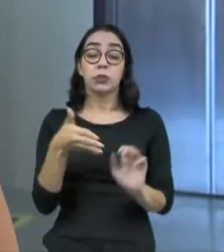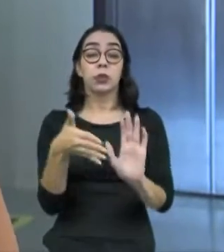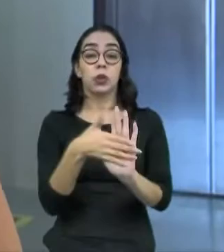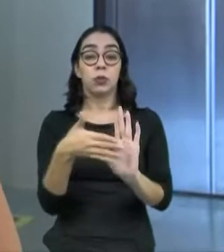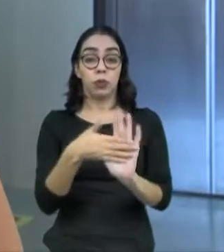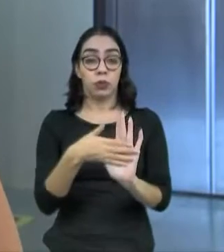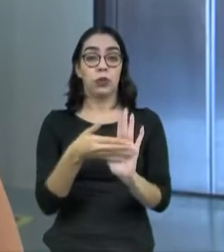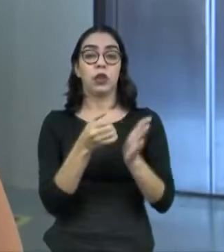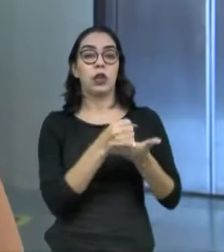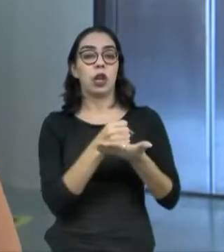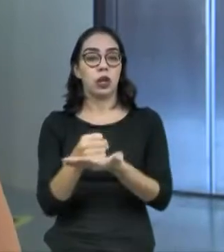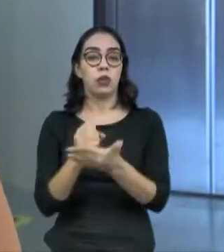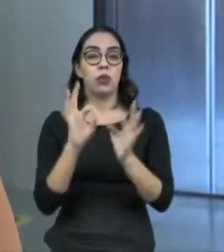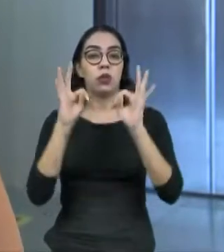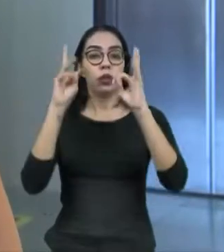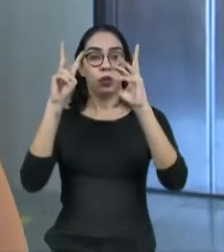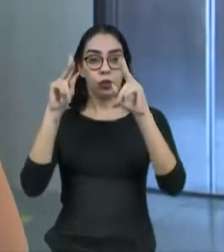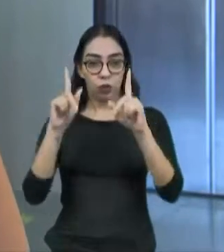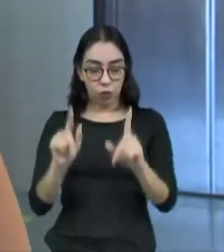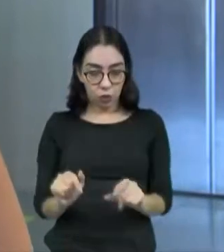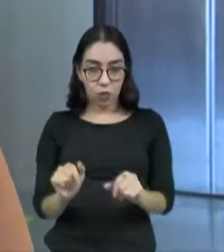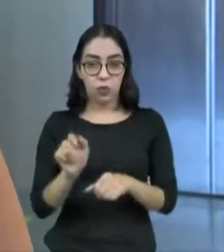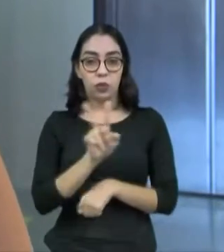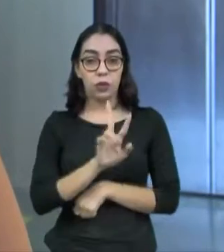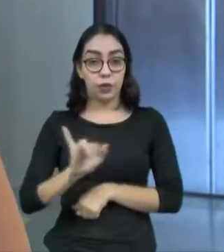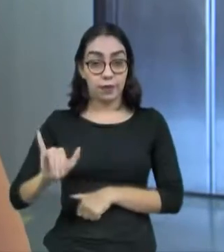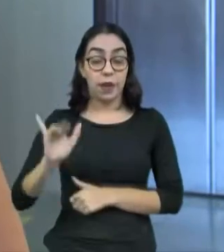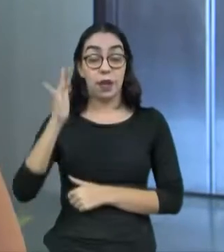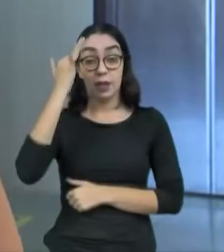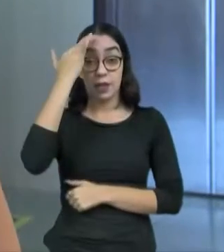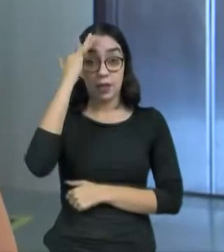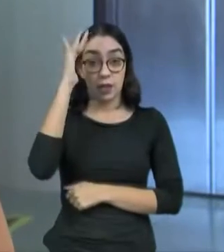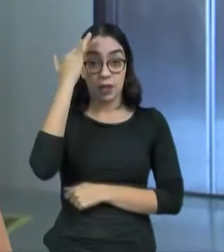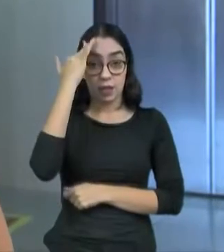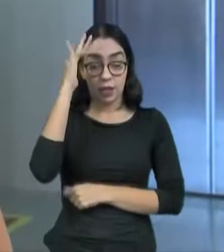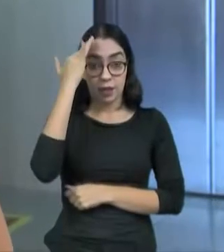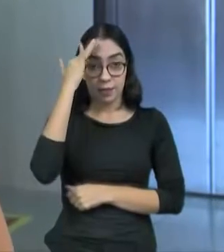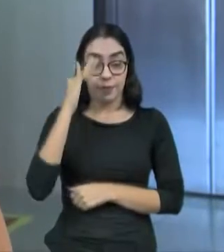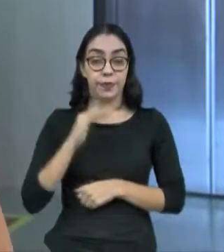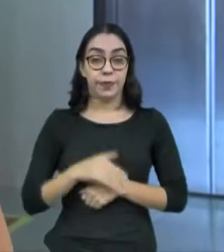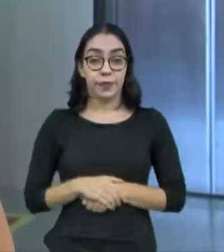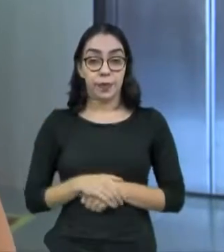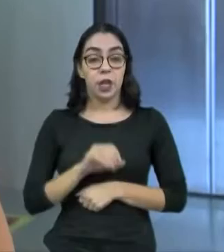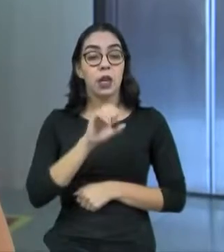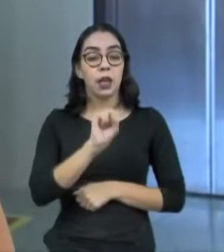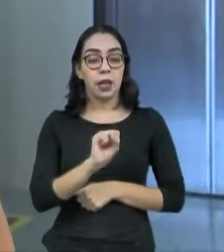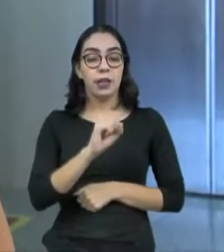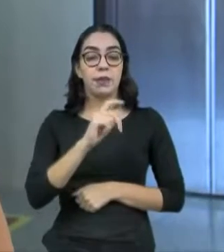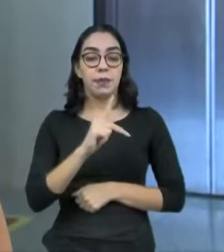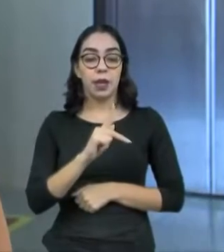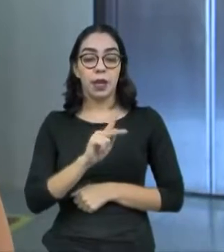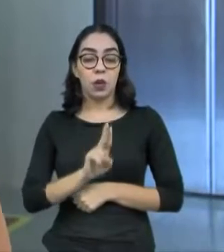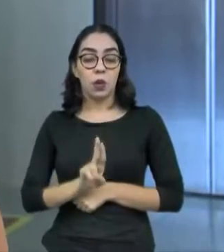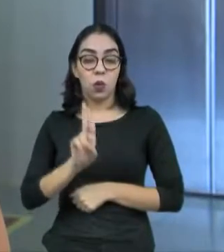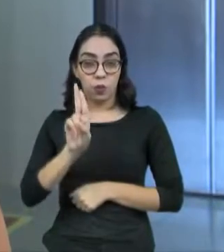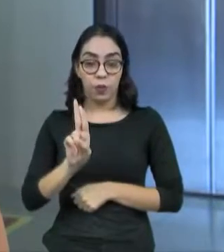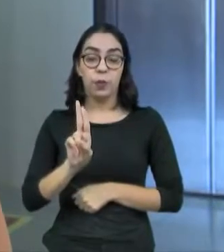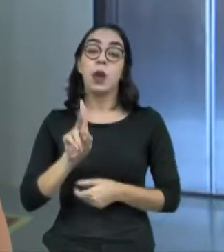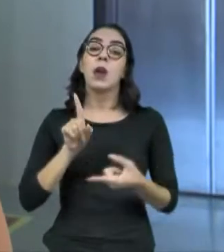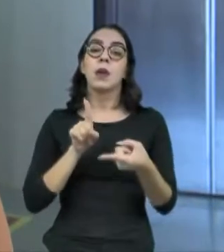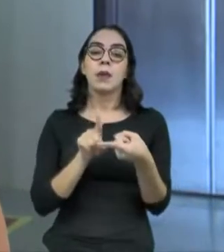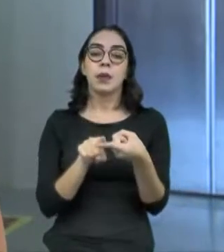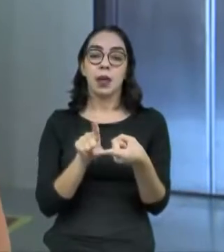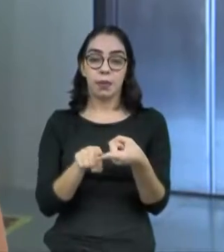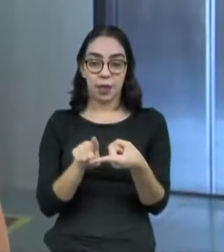questões ambientais estejam plenamente atendidas, que o SPU, a Secretaria do Patrimônio da União, também tenha